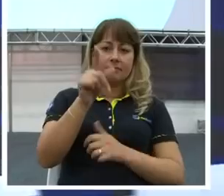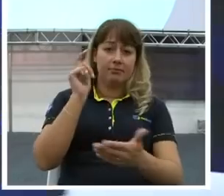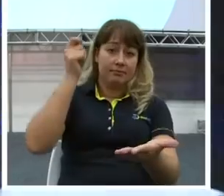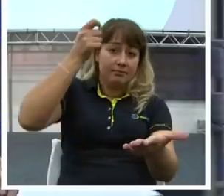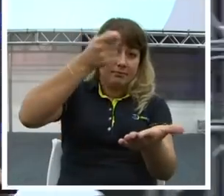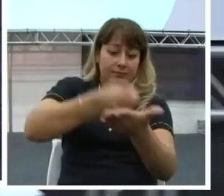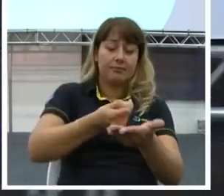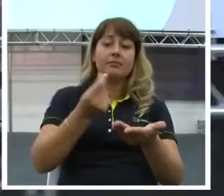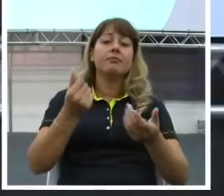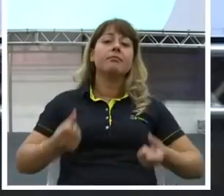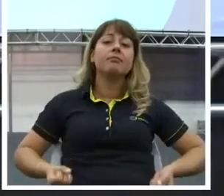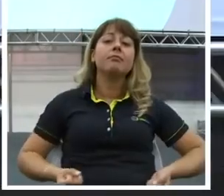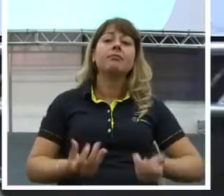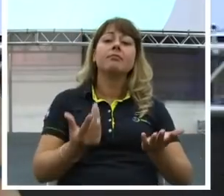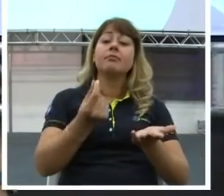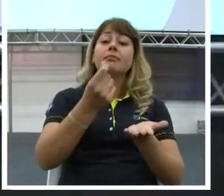quem?